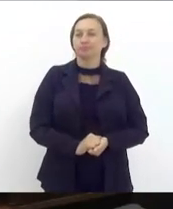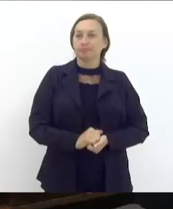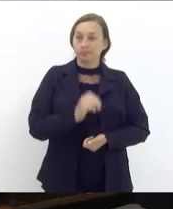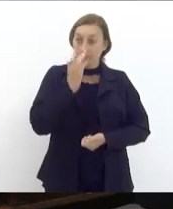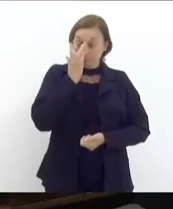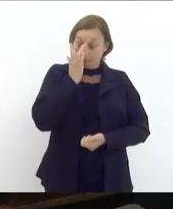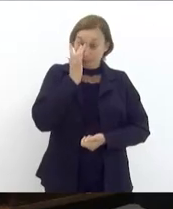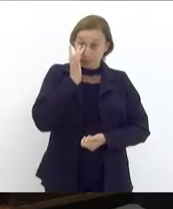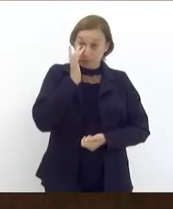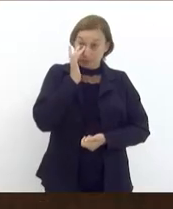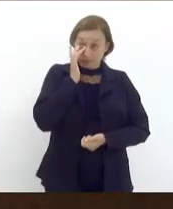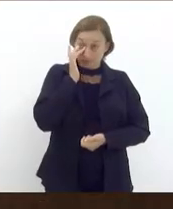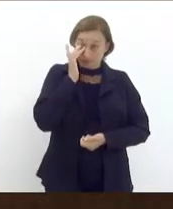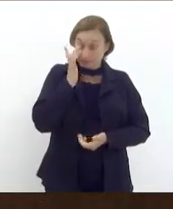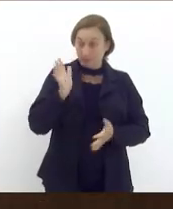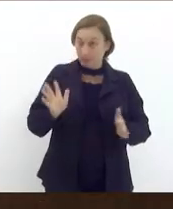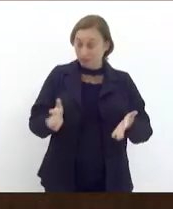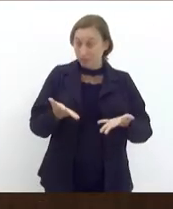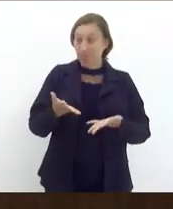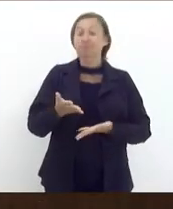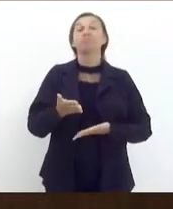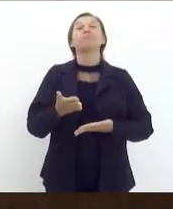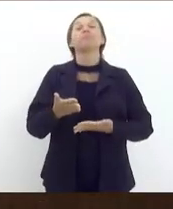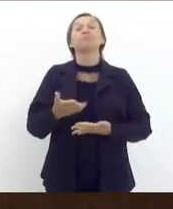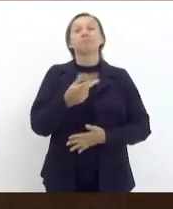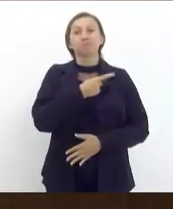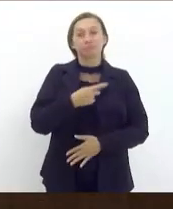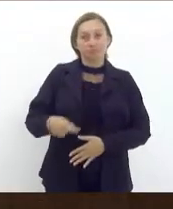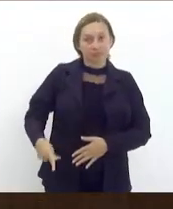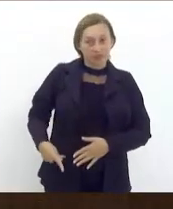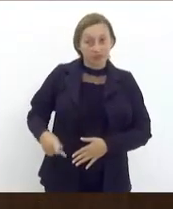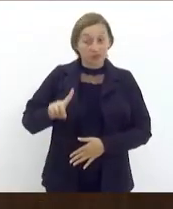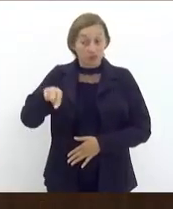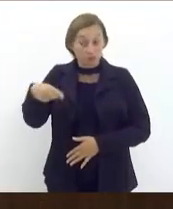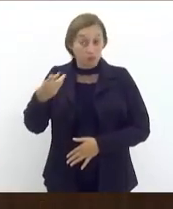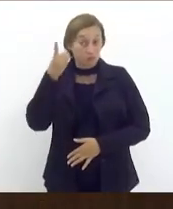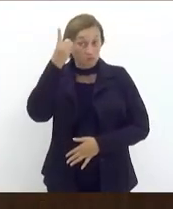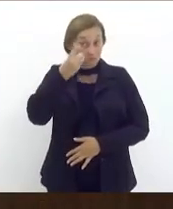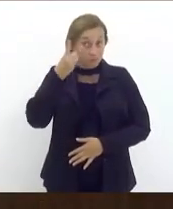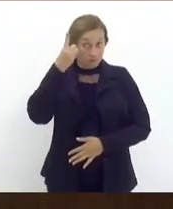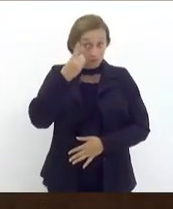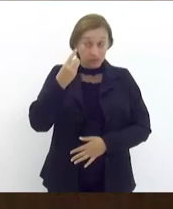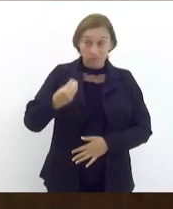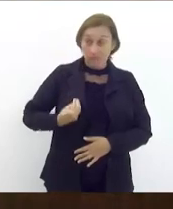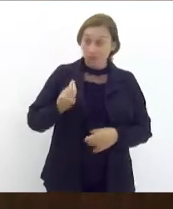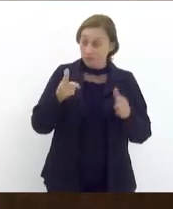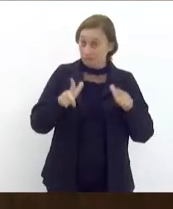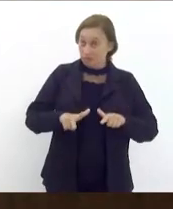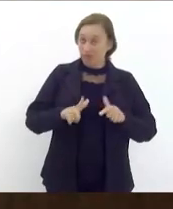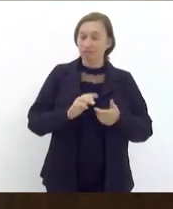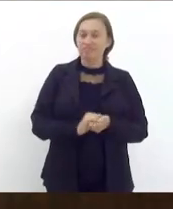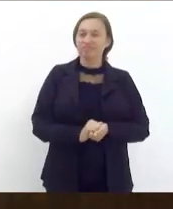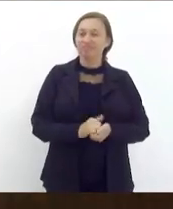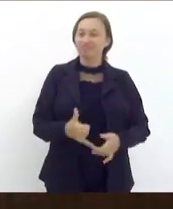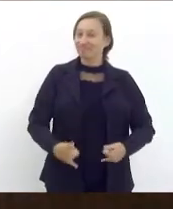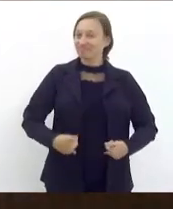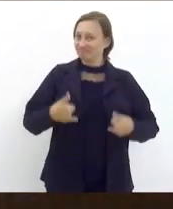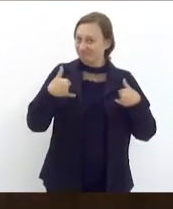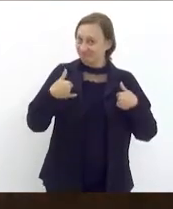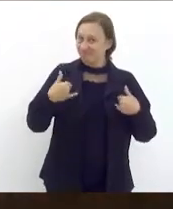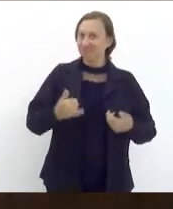Estimado presidente, demais parlamentares presentes, é uma honra